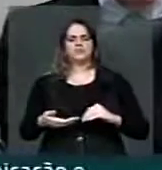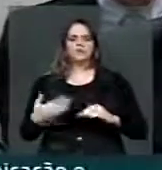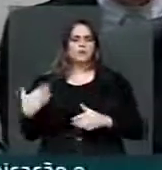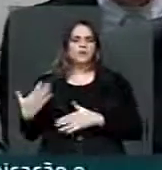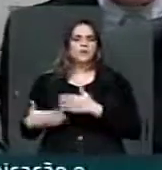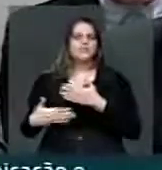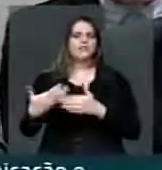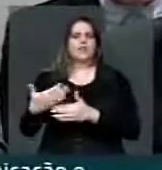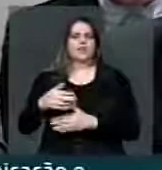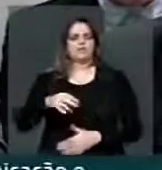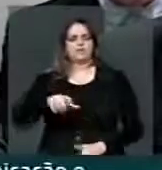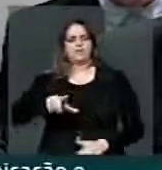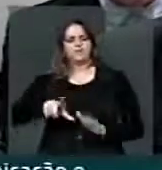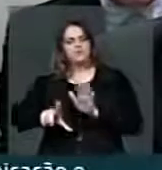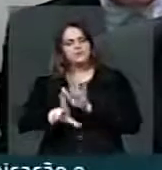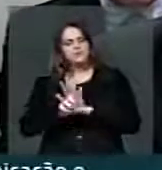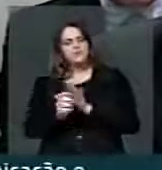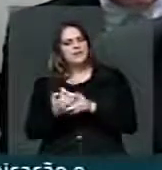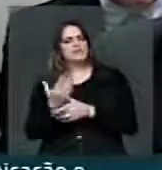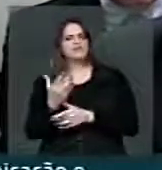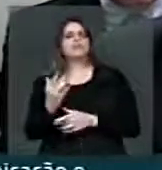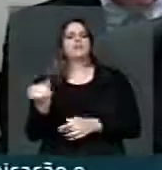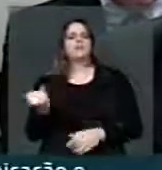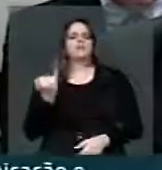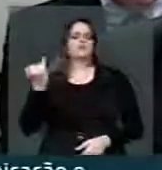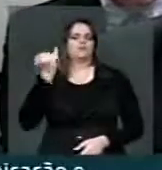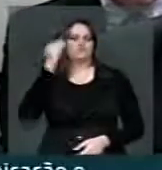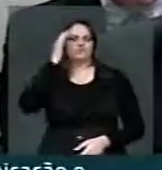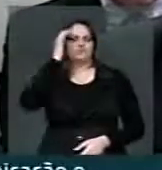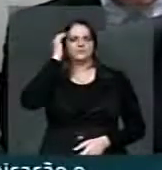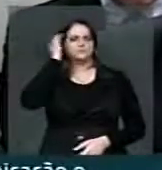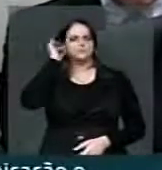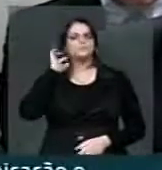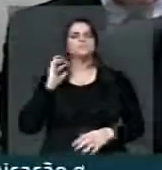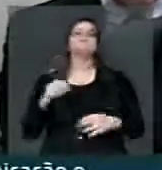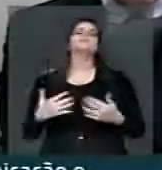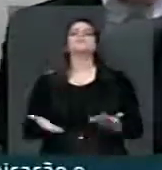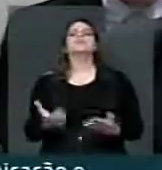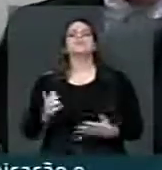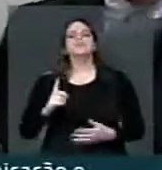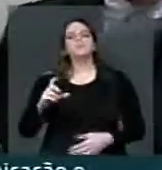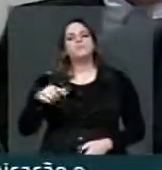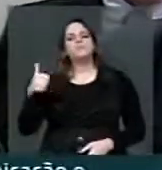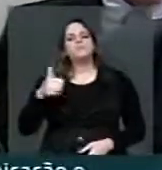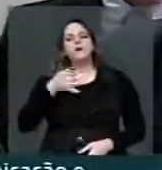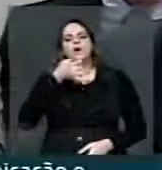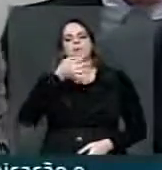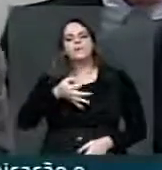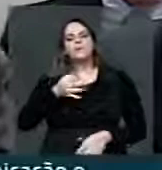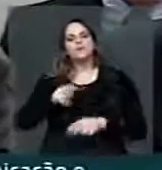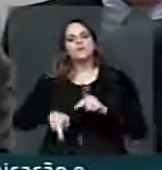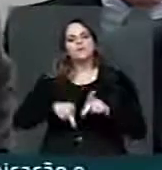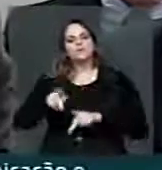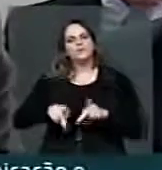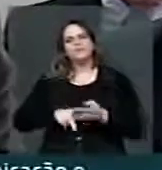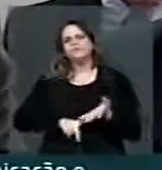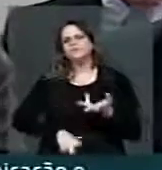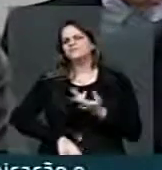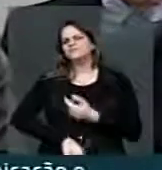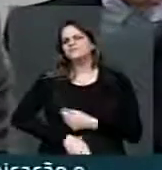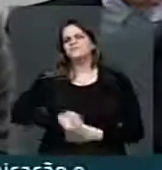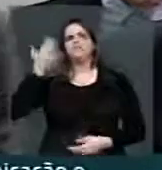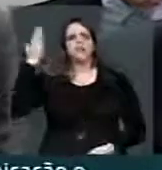legislativo ganha muito com esse processo do marco civil. Então ele foi colocado em consulta pública e recebeu milhares de